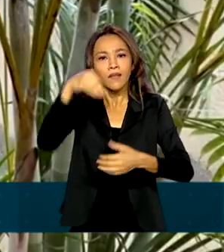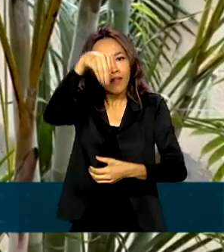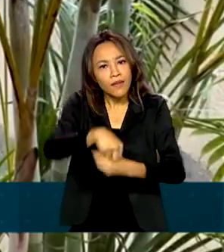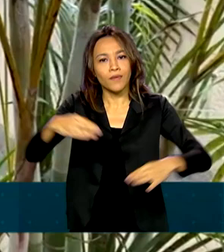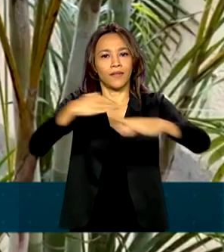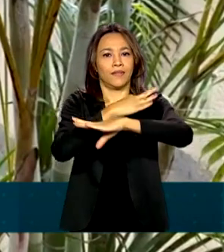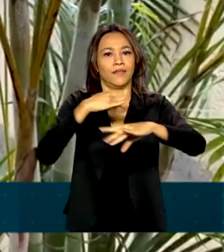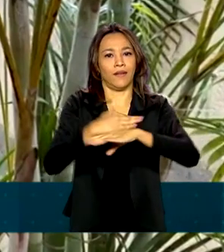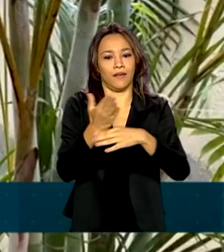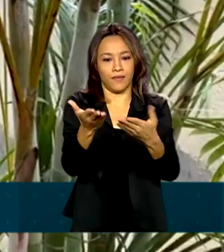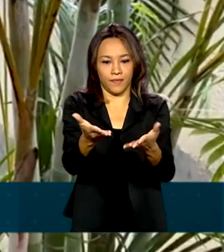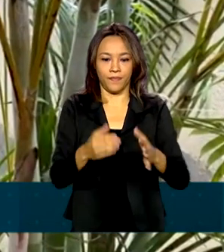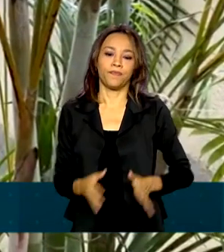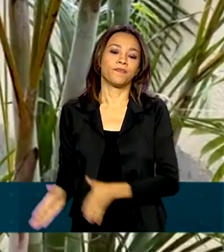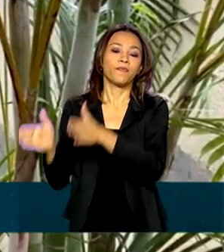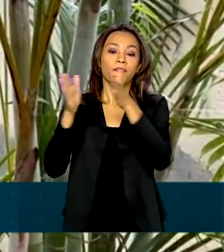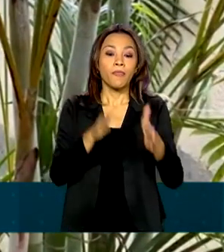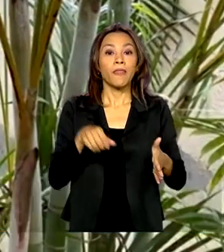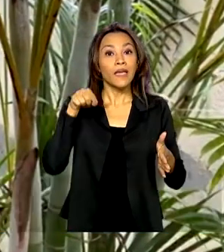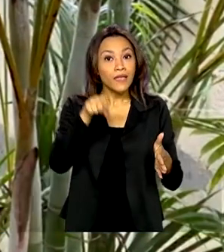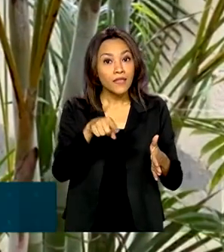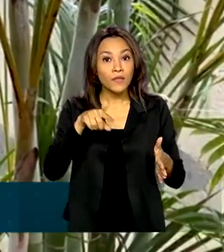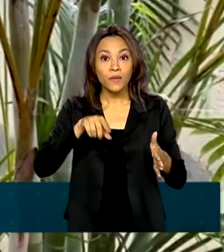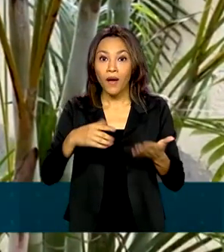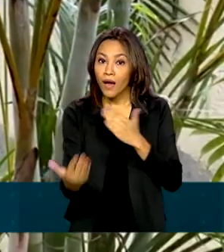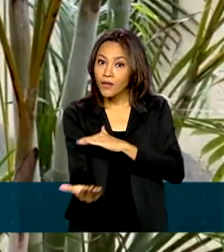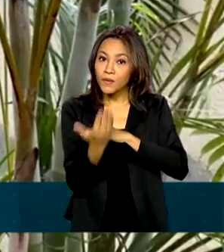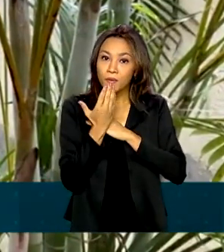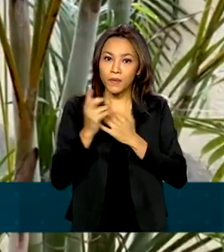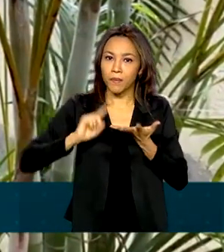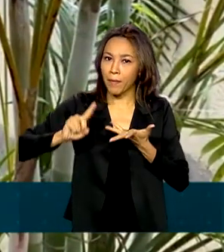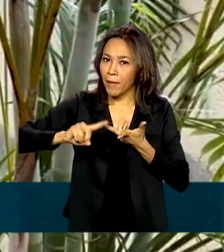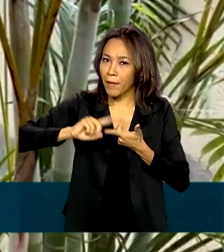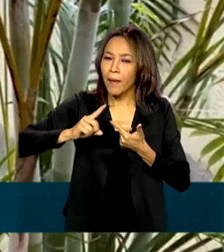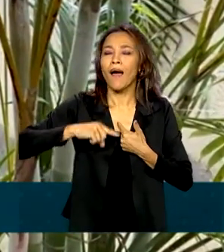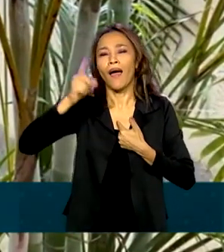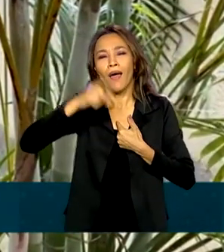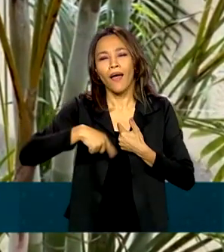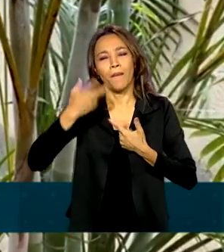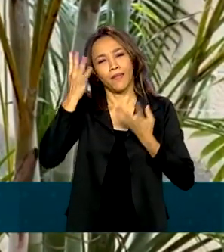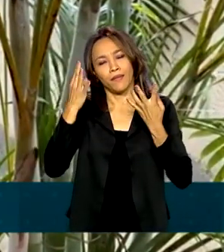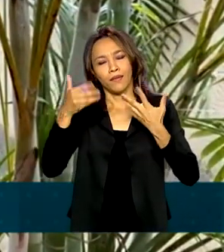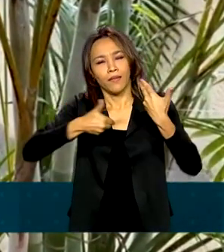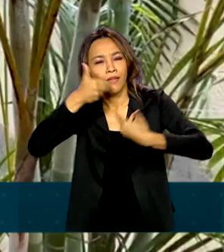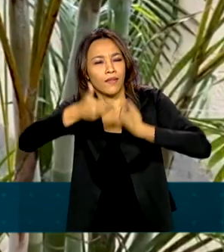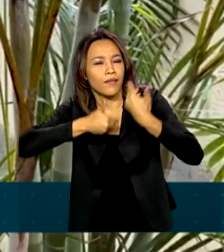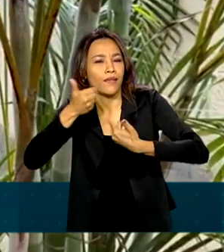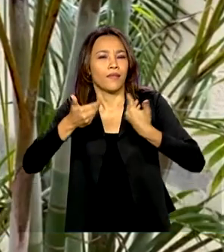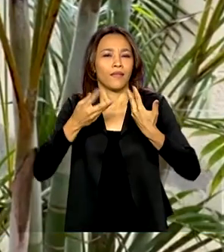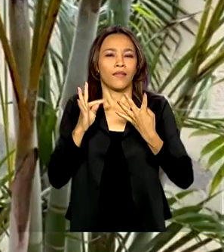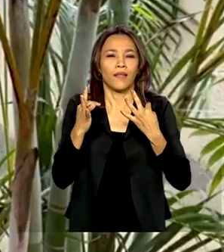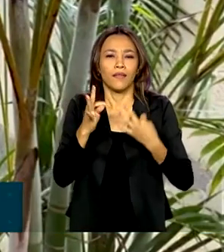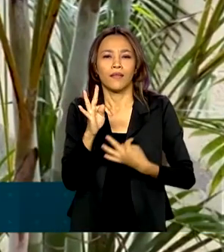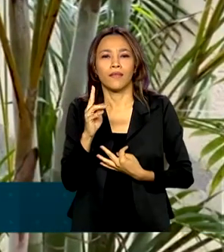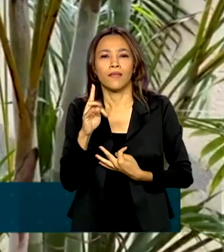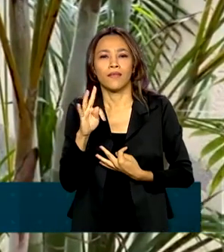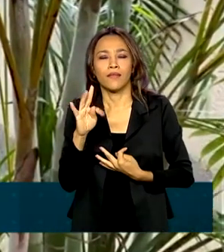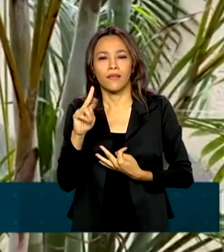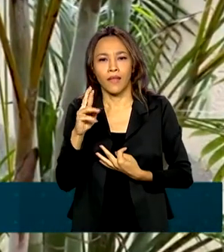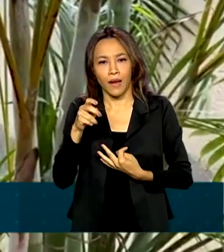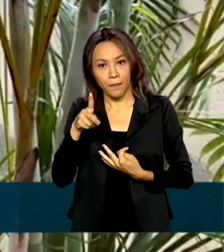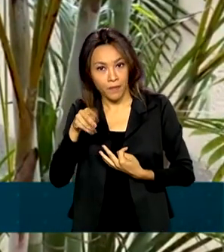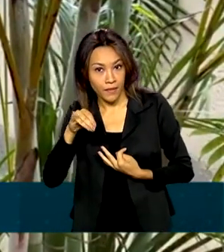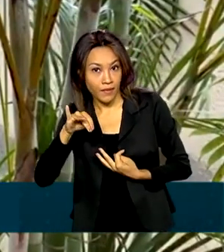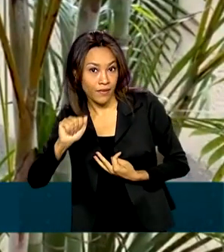atividade que ajuda em todos os sentidos. É uma terapia, é uma forma de aproveitar bem o espaço